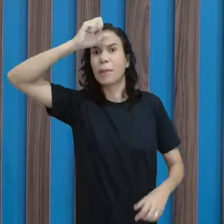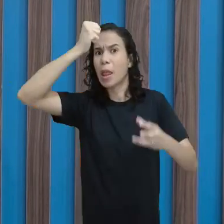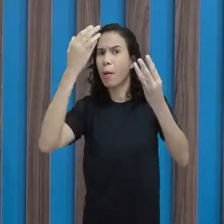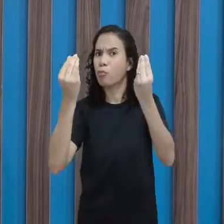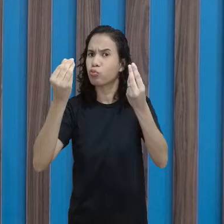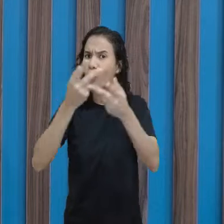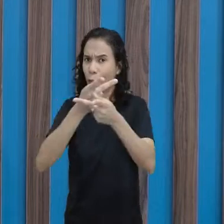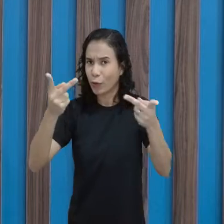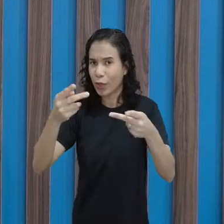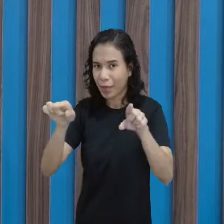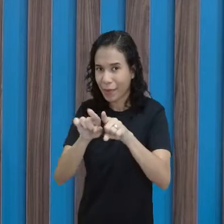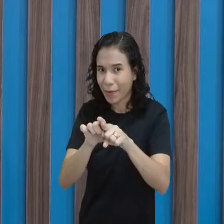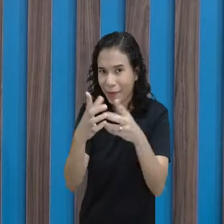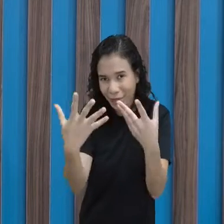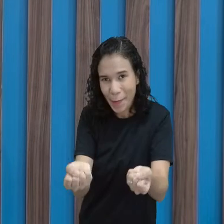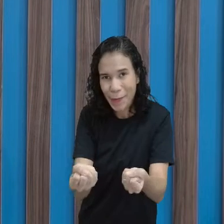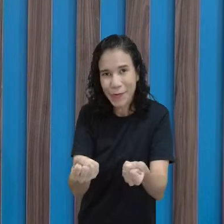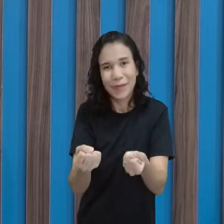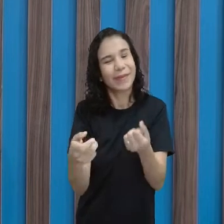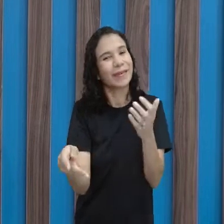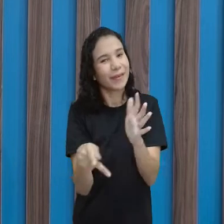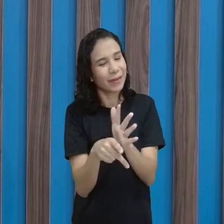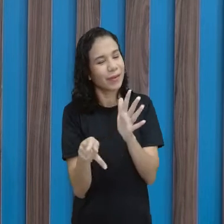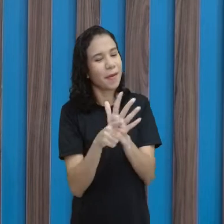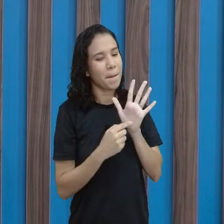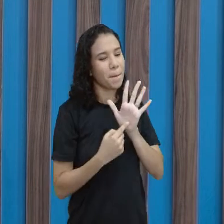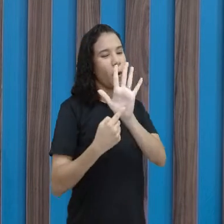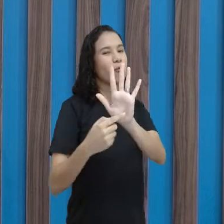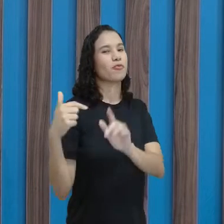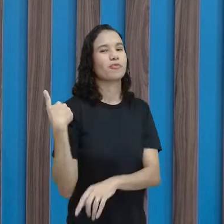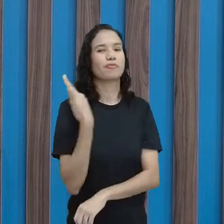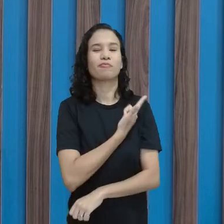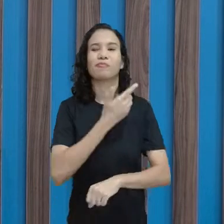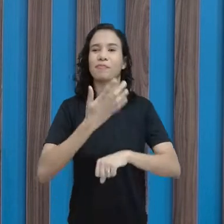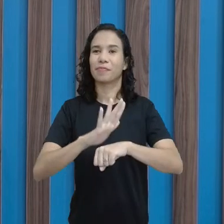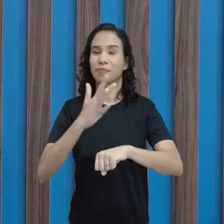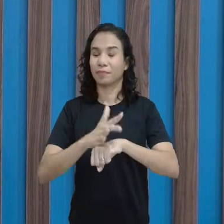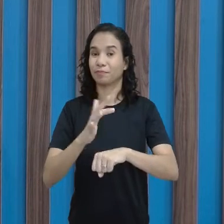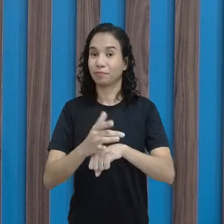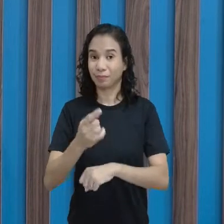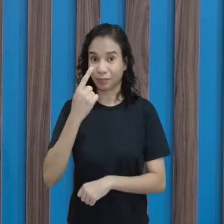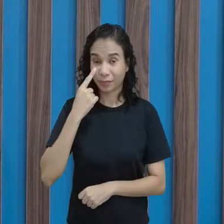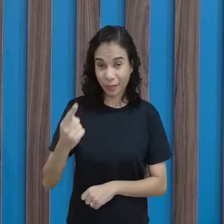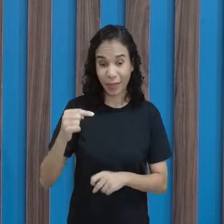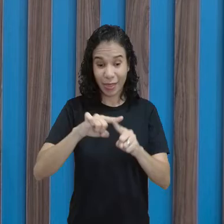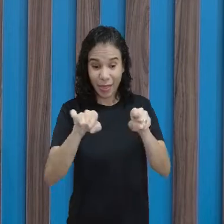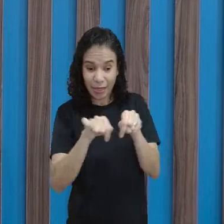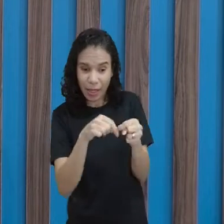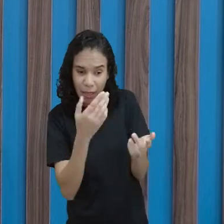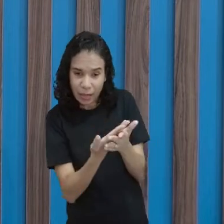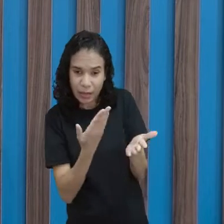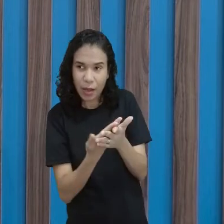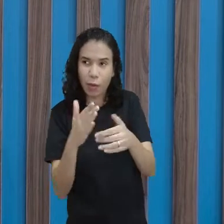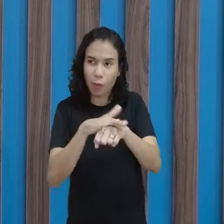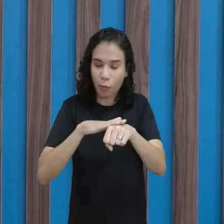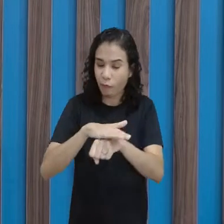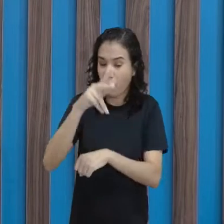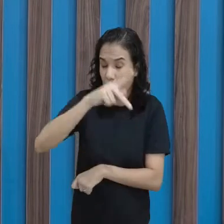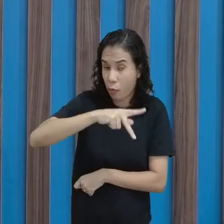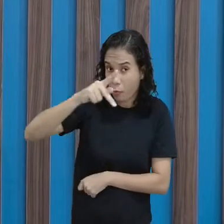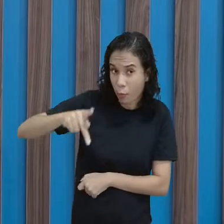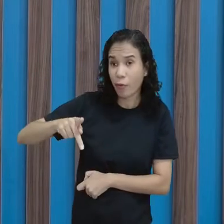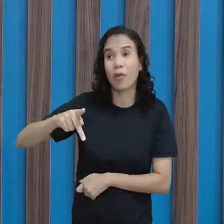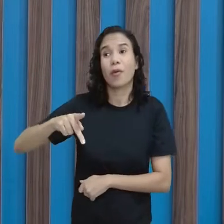e vocês? Vamos lá? Vamos mostrar o que a gente aprendeu vai em sala de aula professor, professora